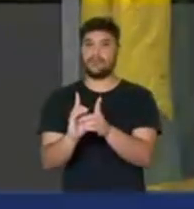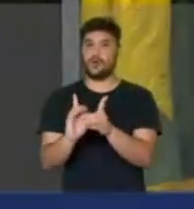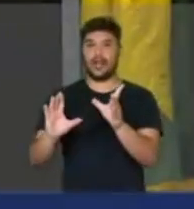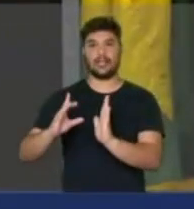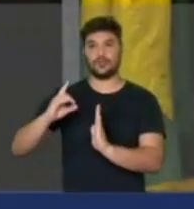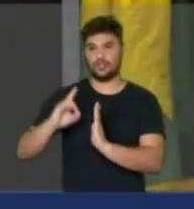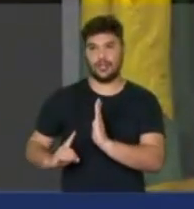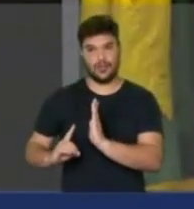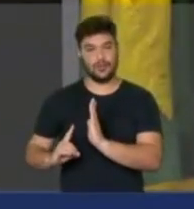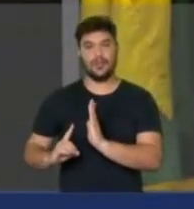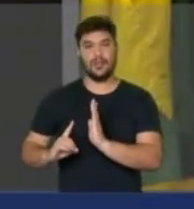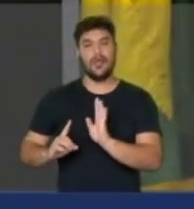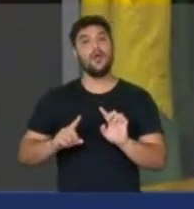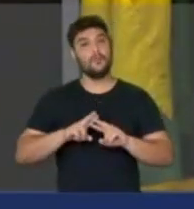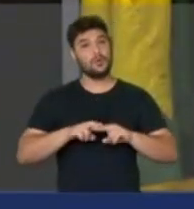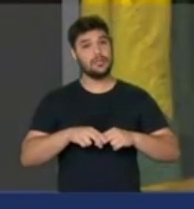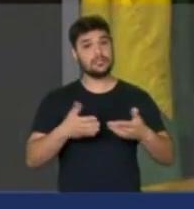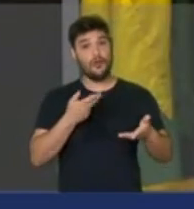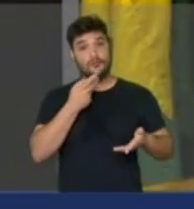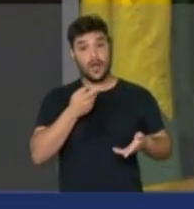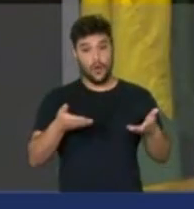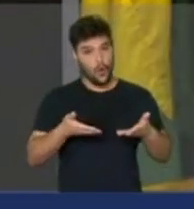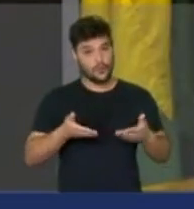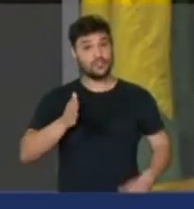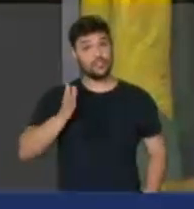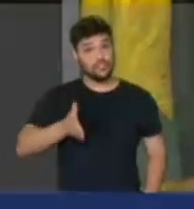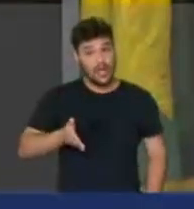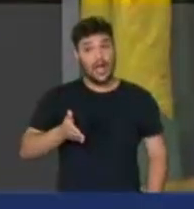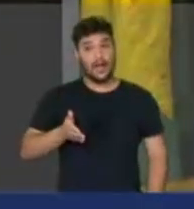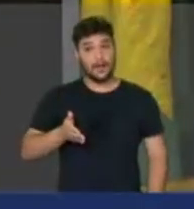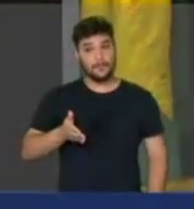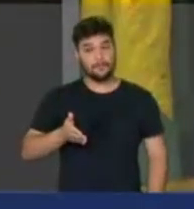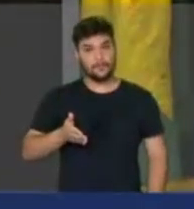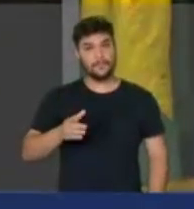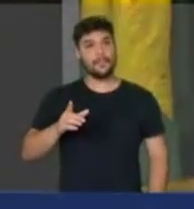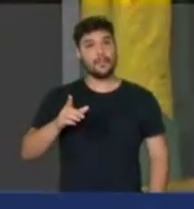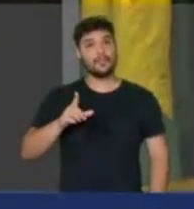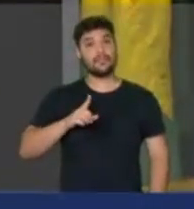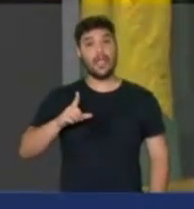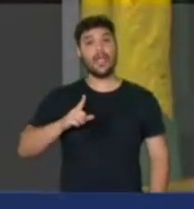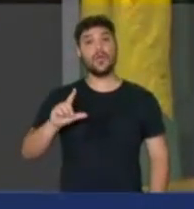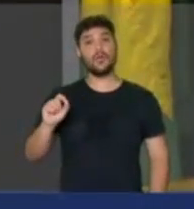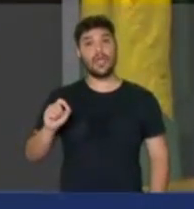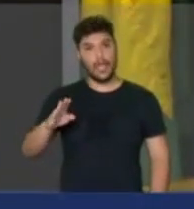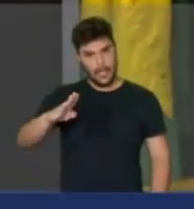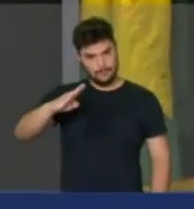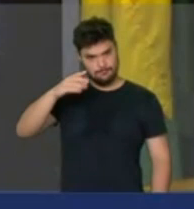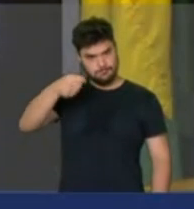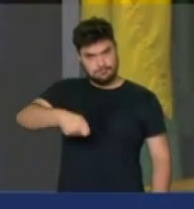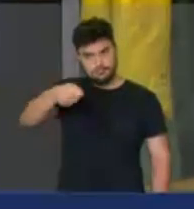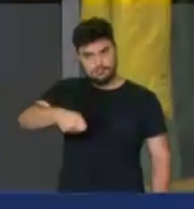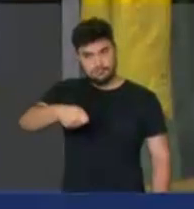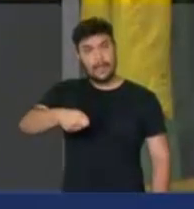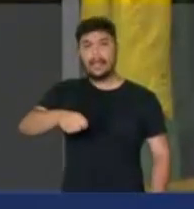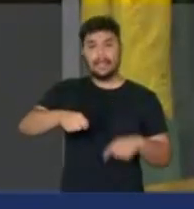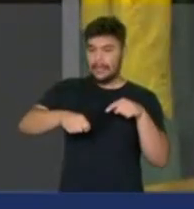senhor presidente, caros colegas, hoje já somos reféns de uma ditadura do judiciário.